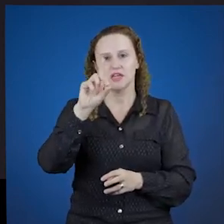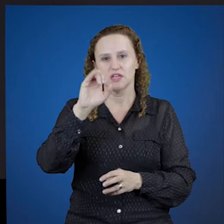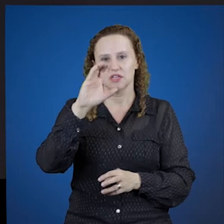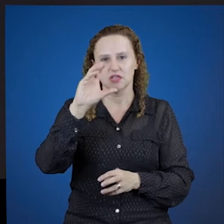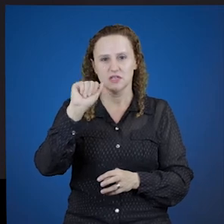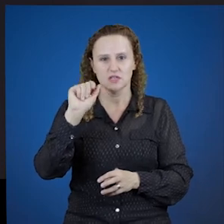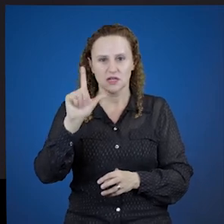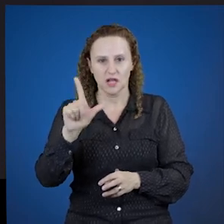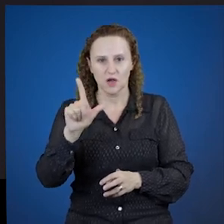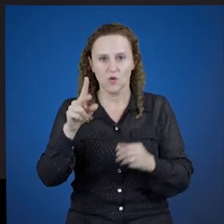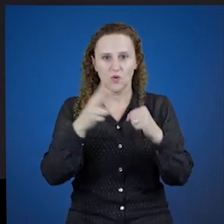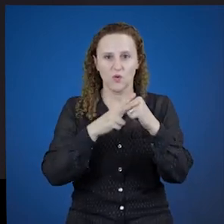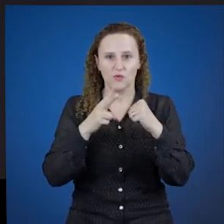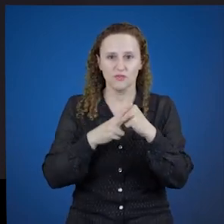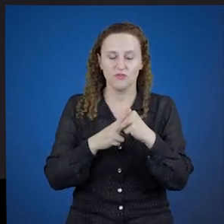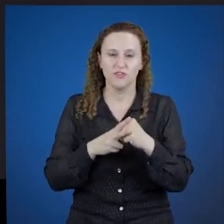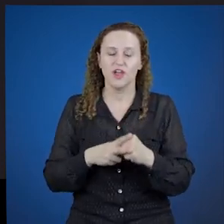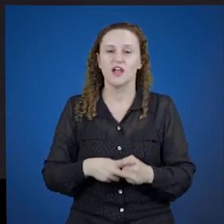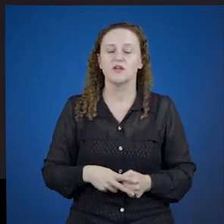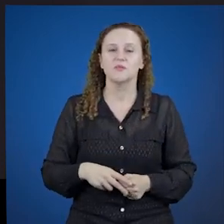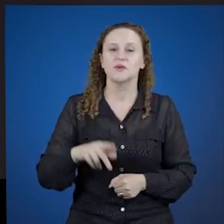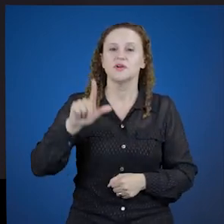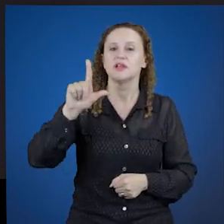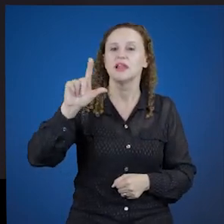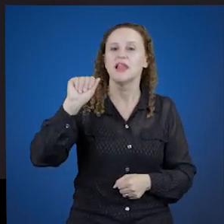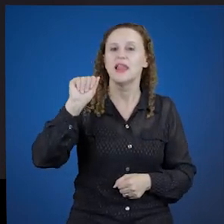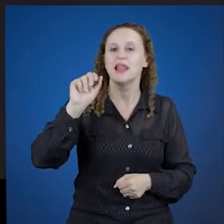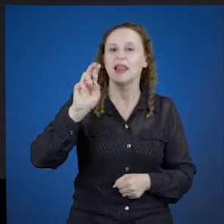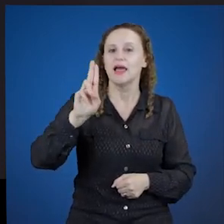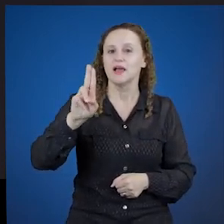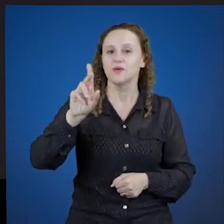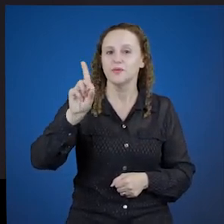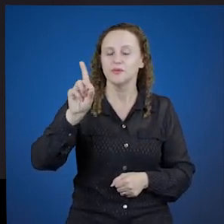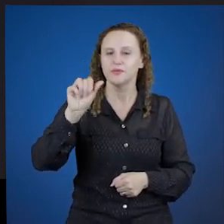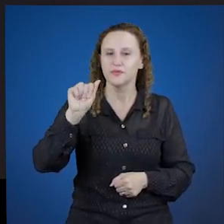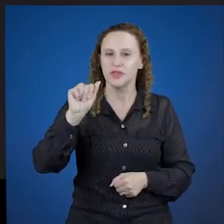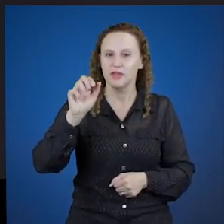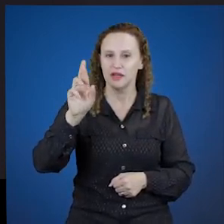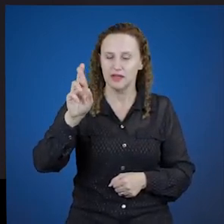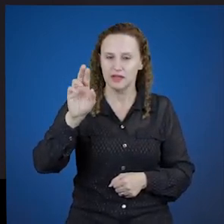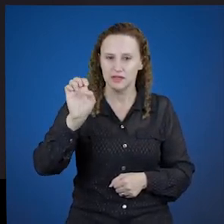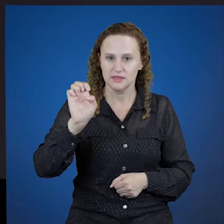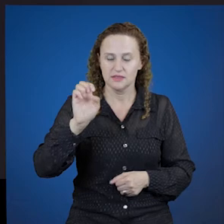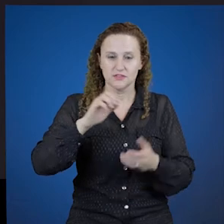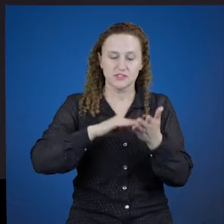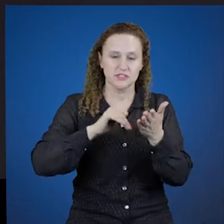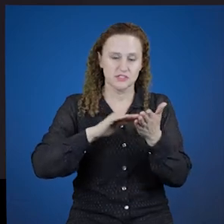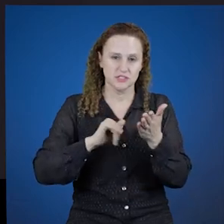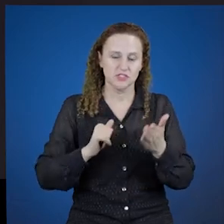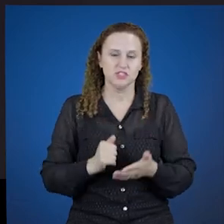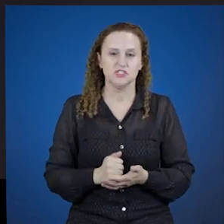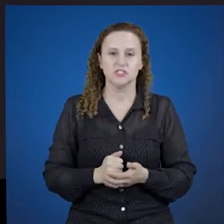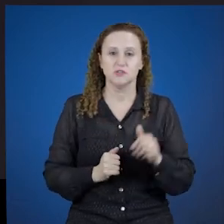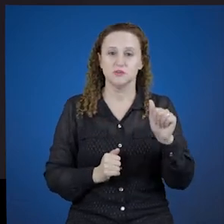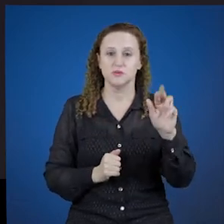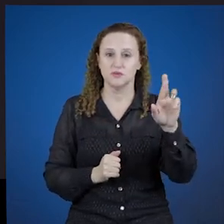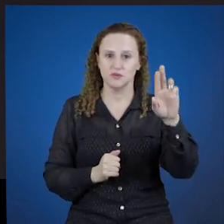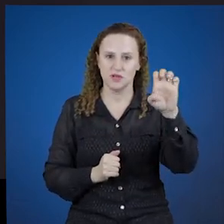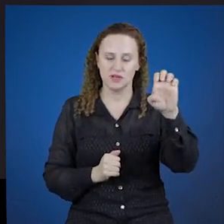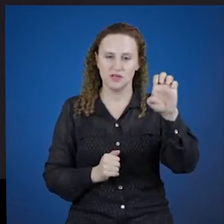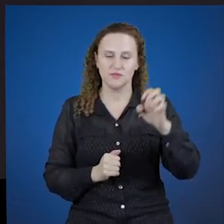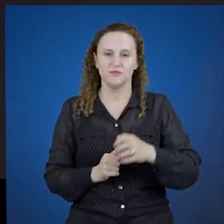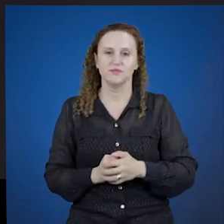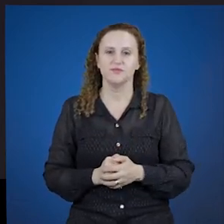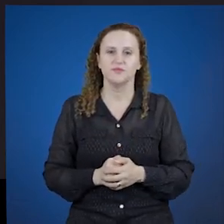no verbo louvar, laudare, eu tiro o are, laude. Então, o